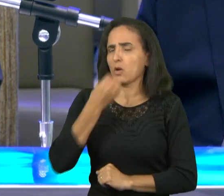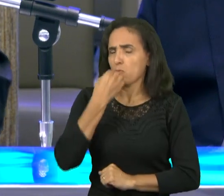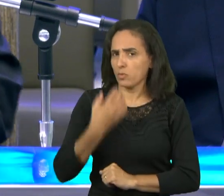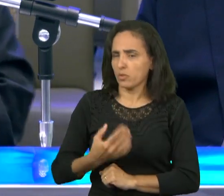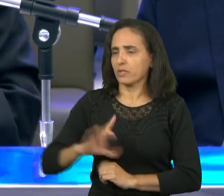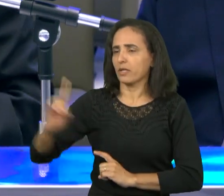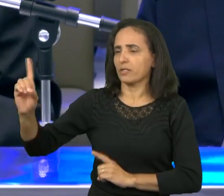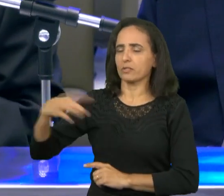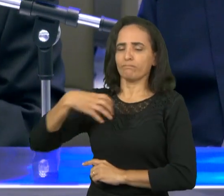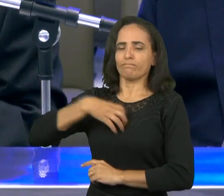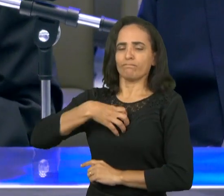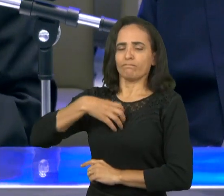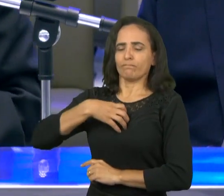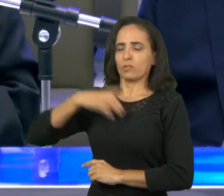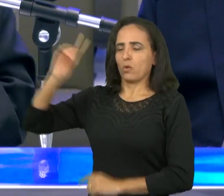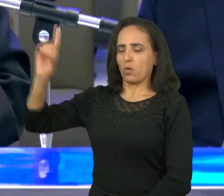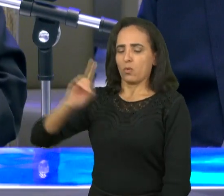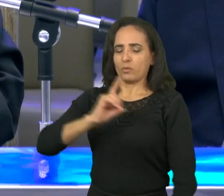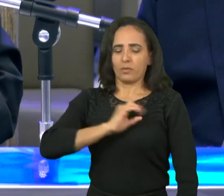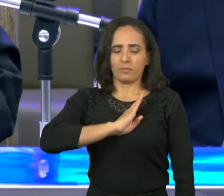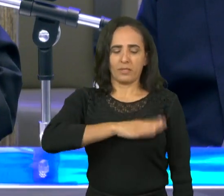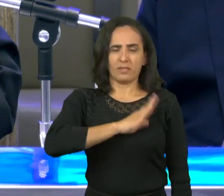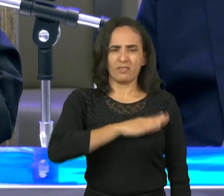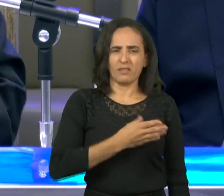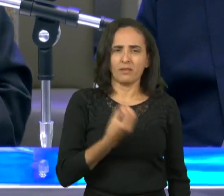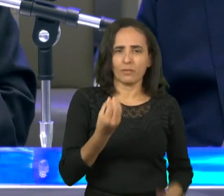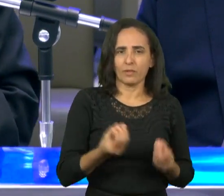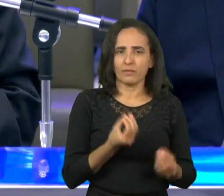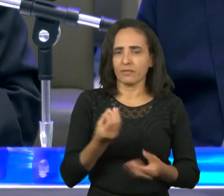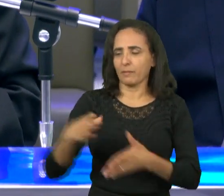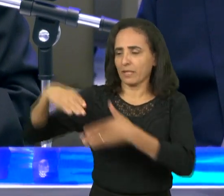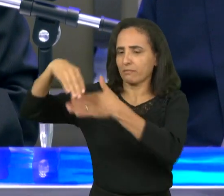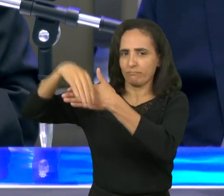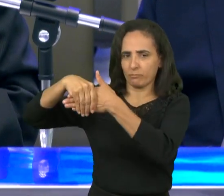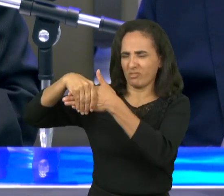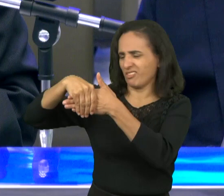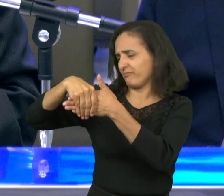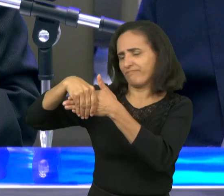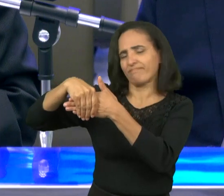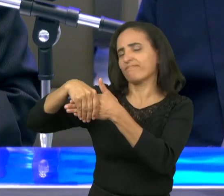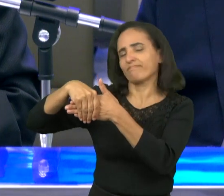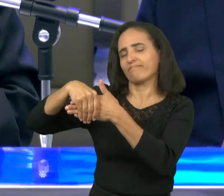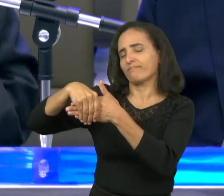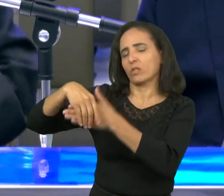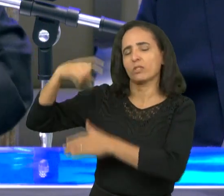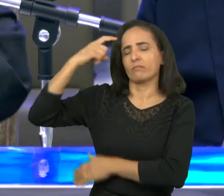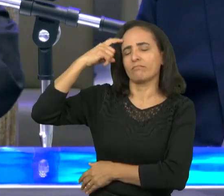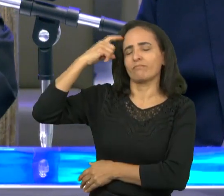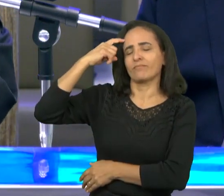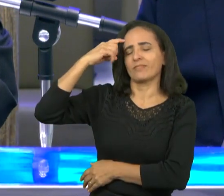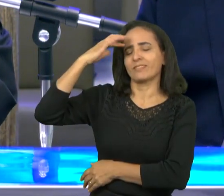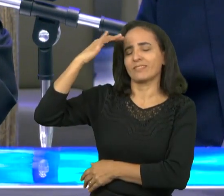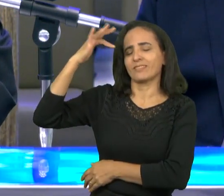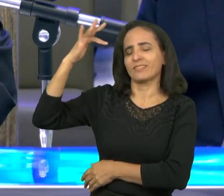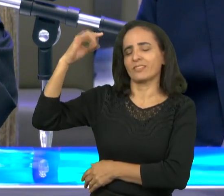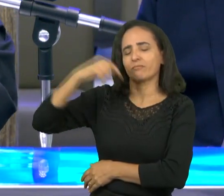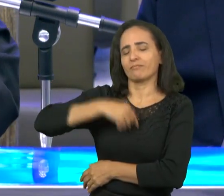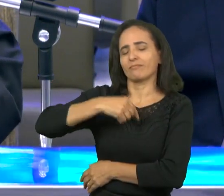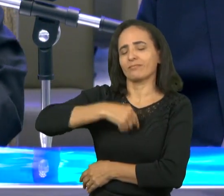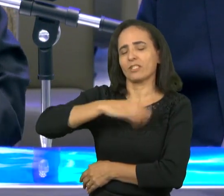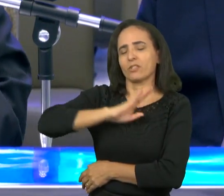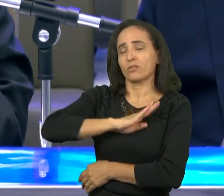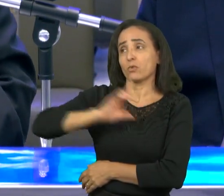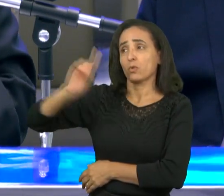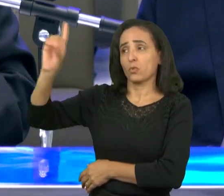Deus não precisa estender as mãos para a gente pegar e caminhar com ele mas eu